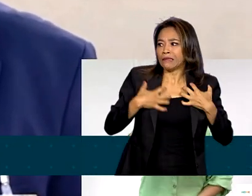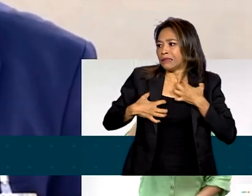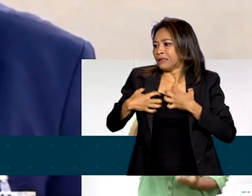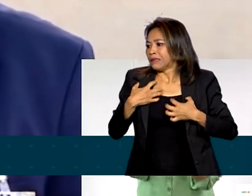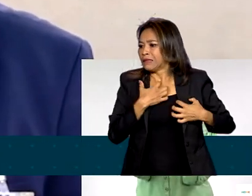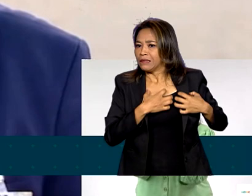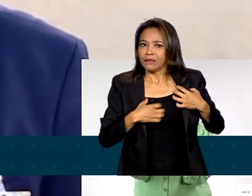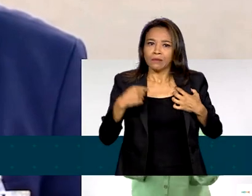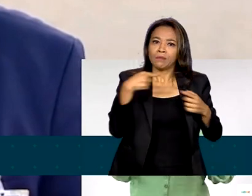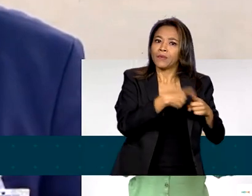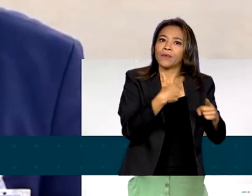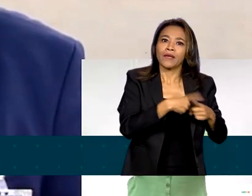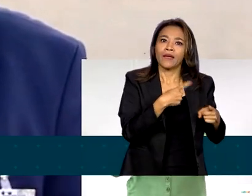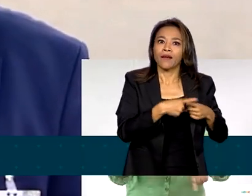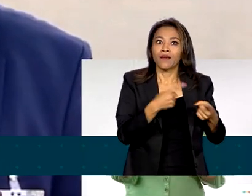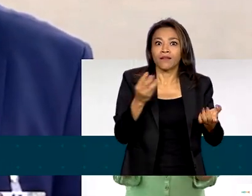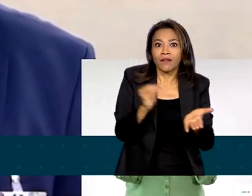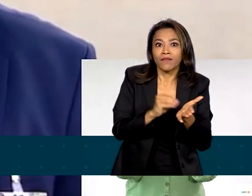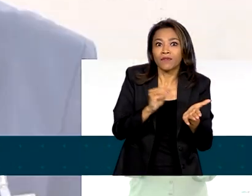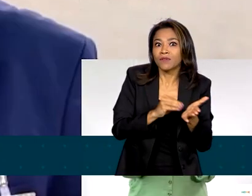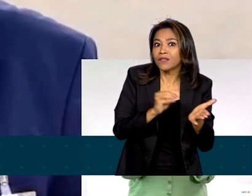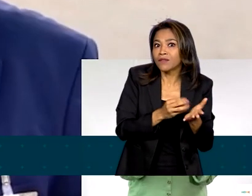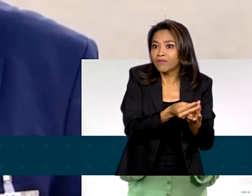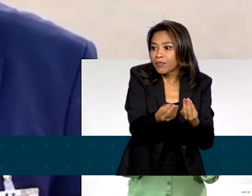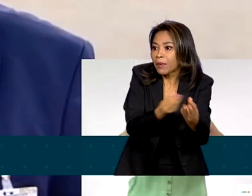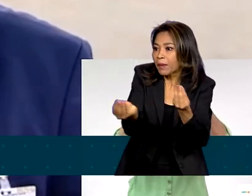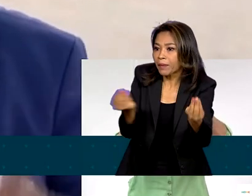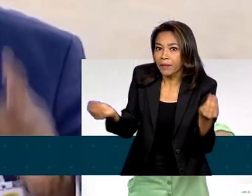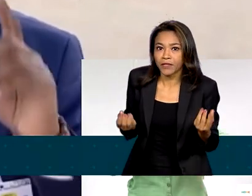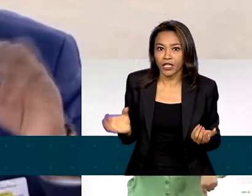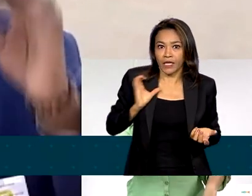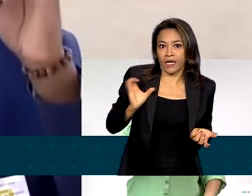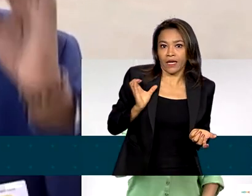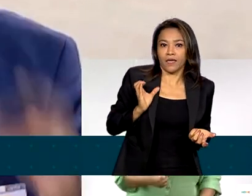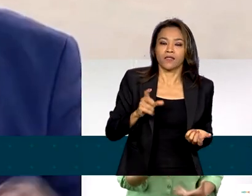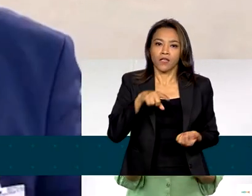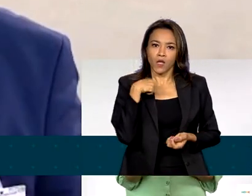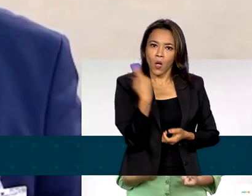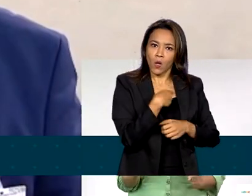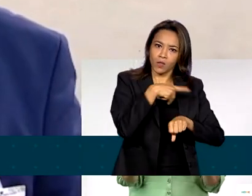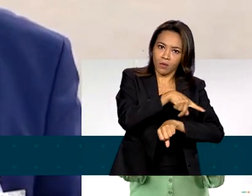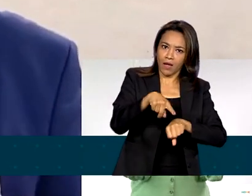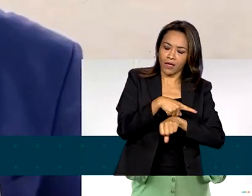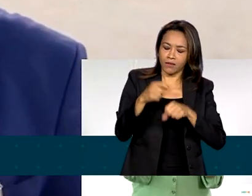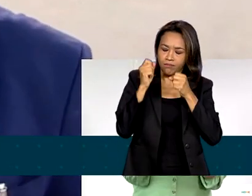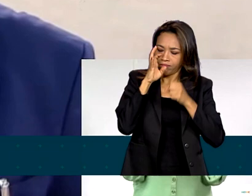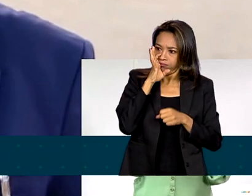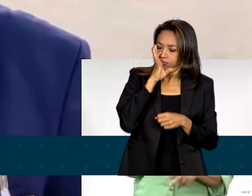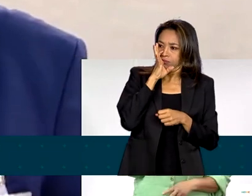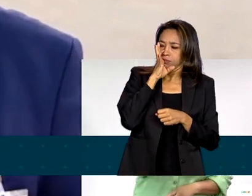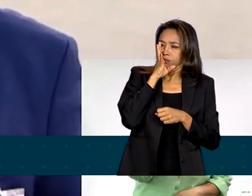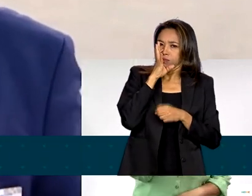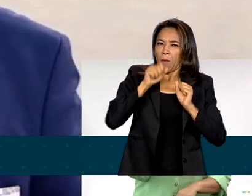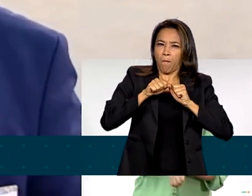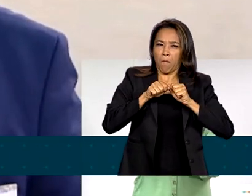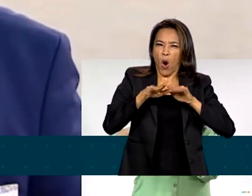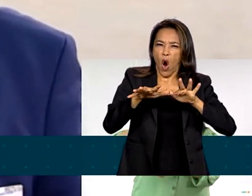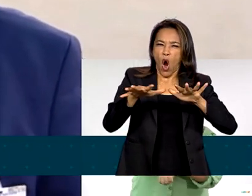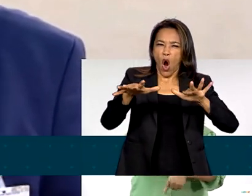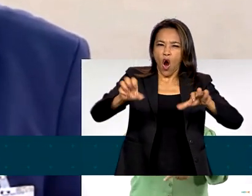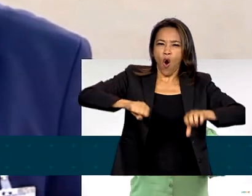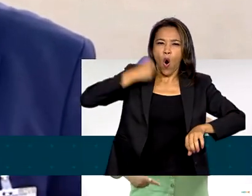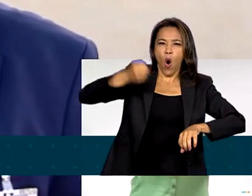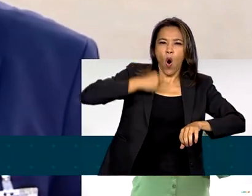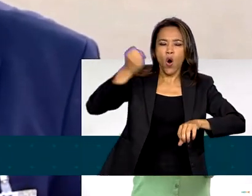de produzir e distribuir riquezas que não deixa vencedores. Nossos países assistem perplexos à rápida propagação de discursos de ódio